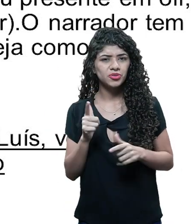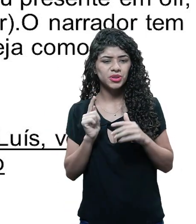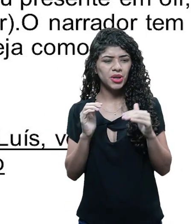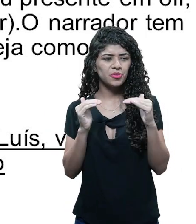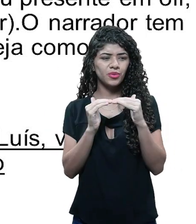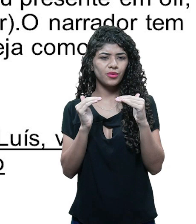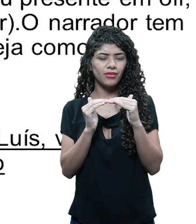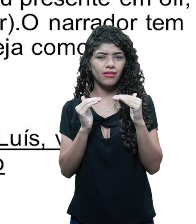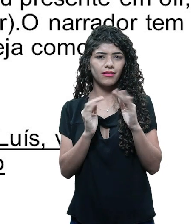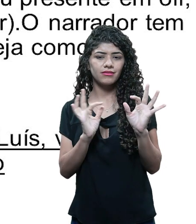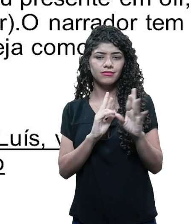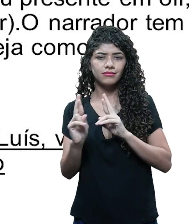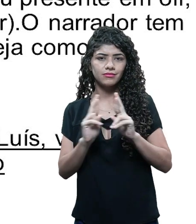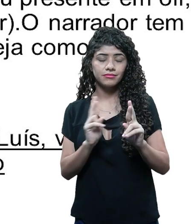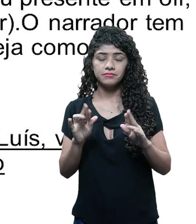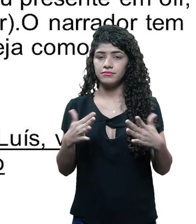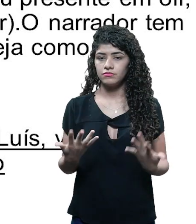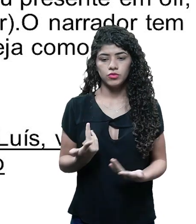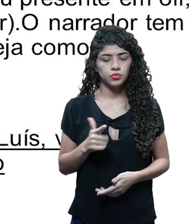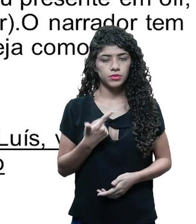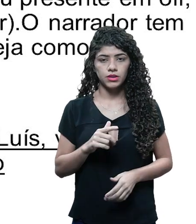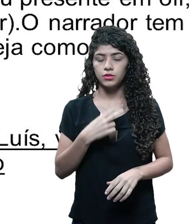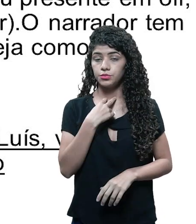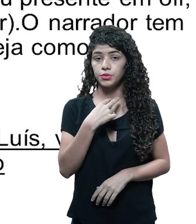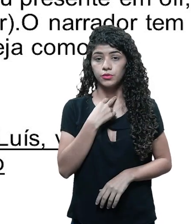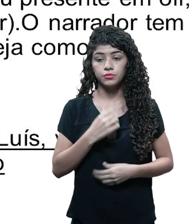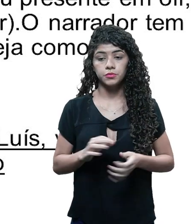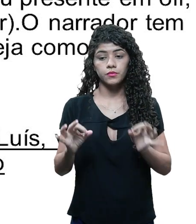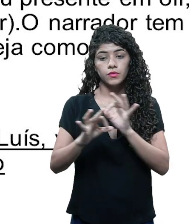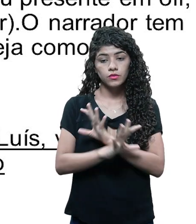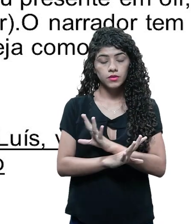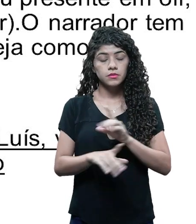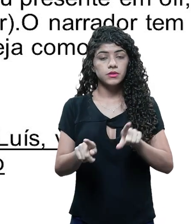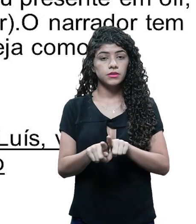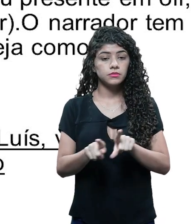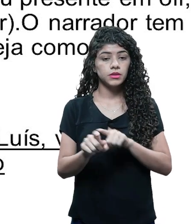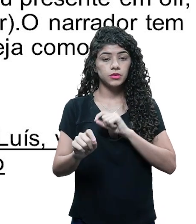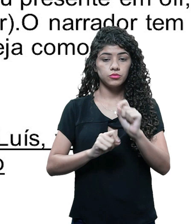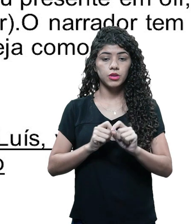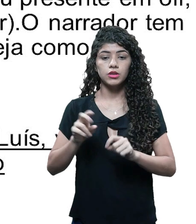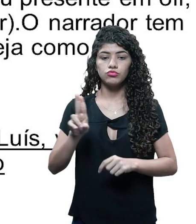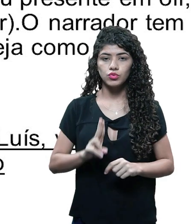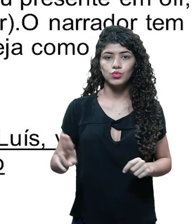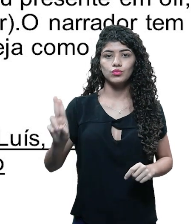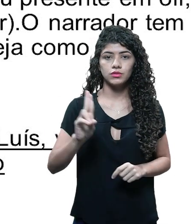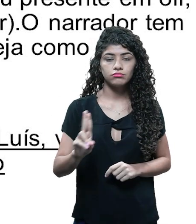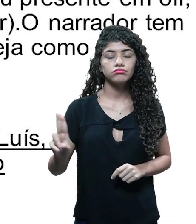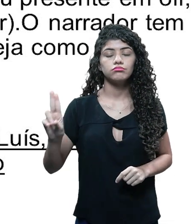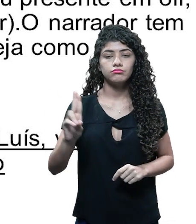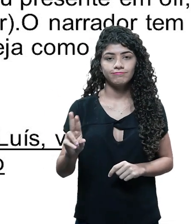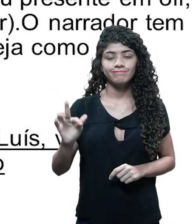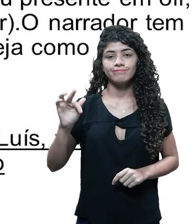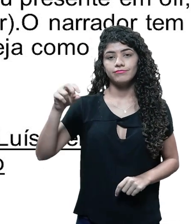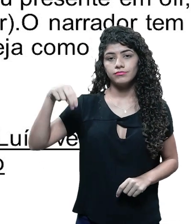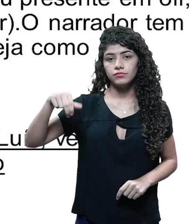sentido, que não tenha sentido, que não tenha relação com a história contada. Os filmes de Woody Allen usam muito